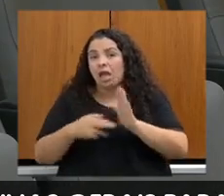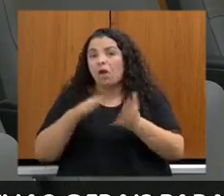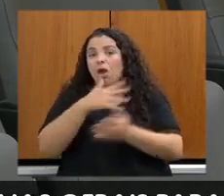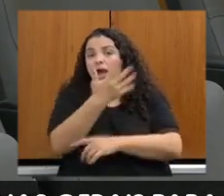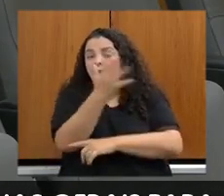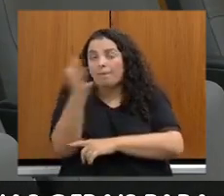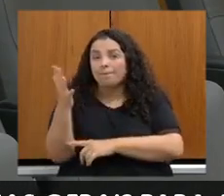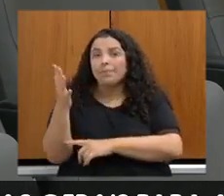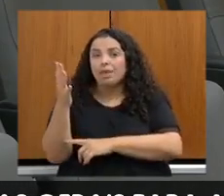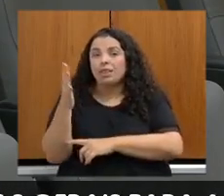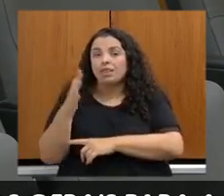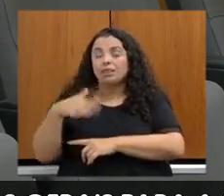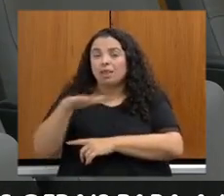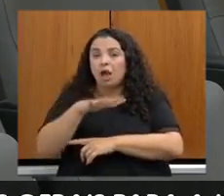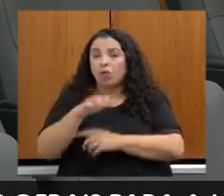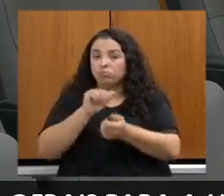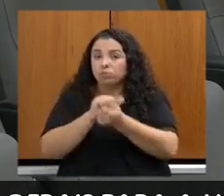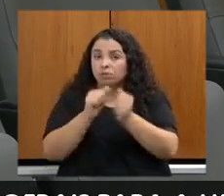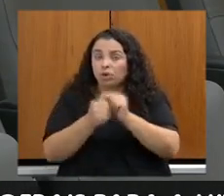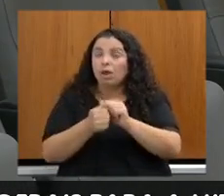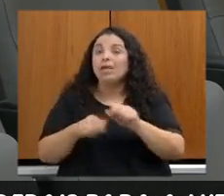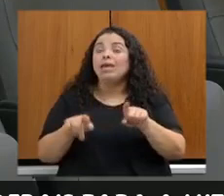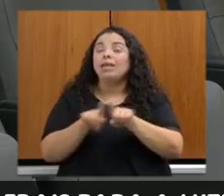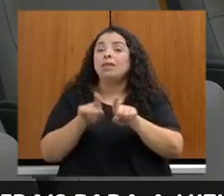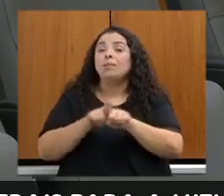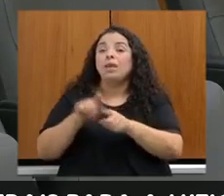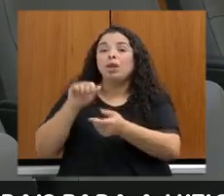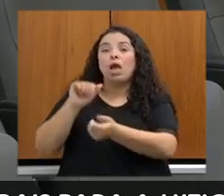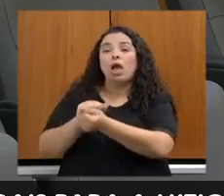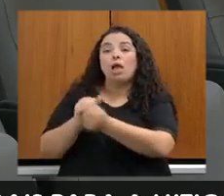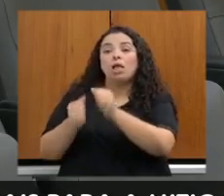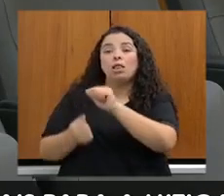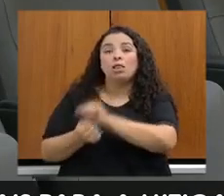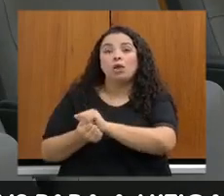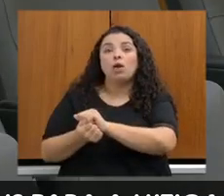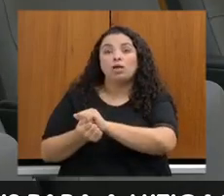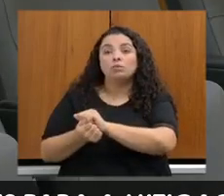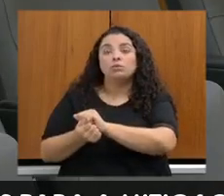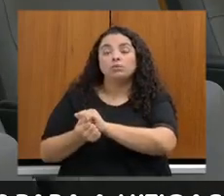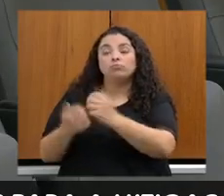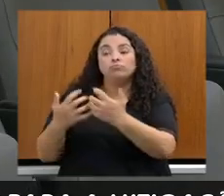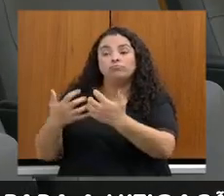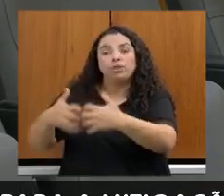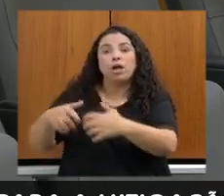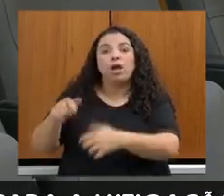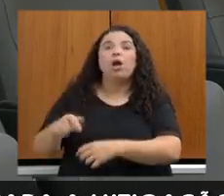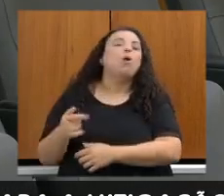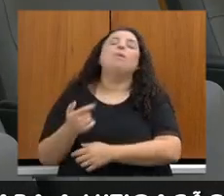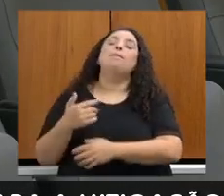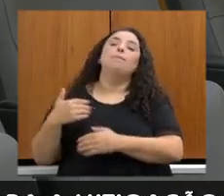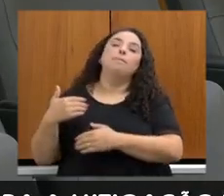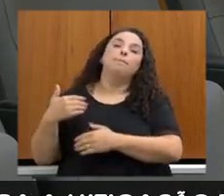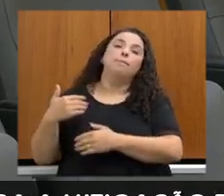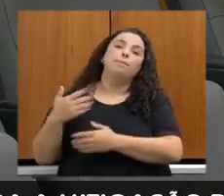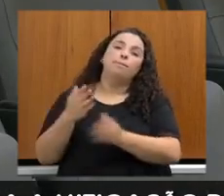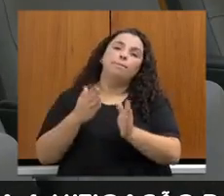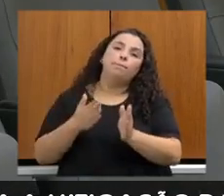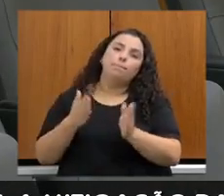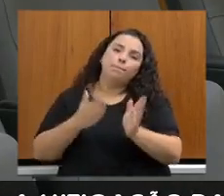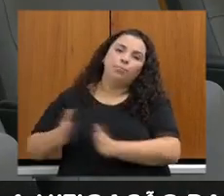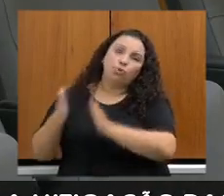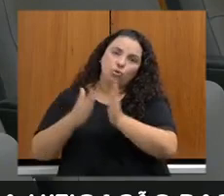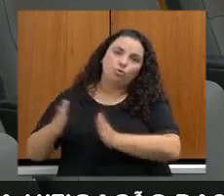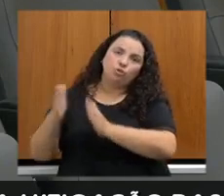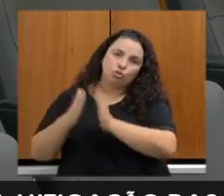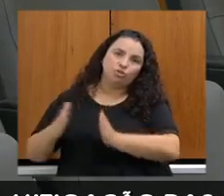ambiental, como também na adequação produtiva. Então, é produzir com sustentabilidade. E a gente